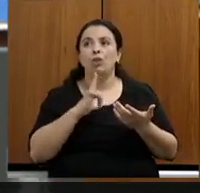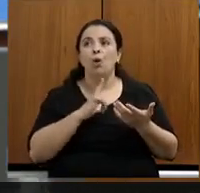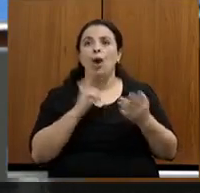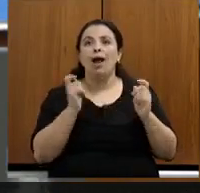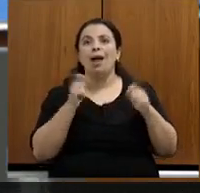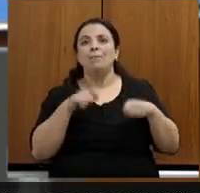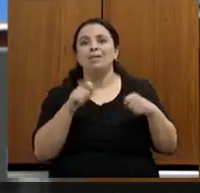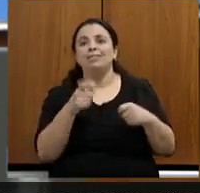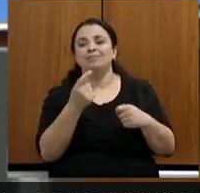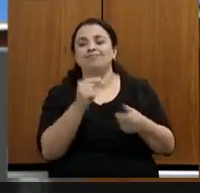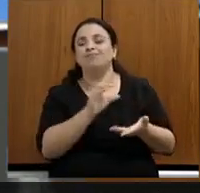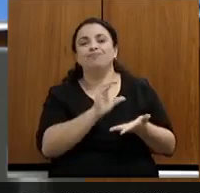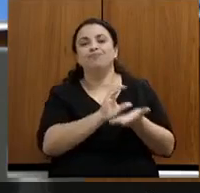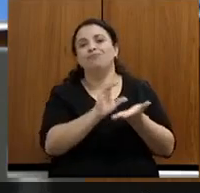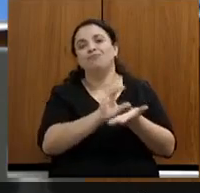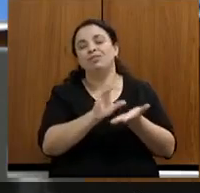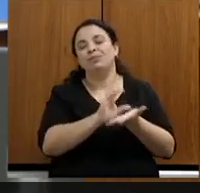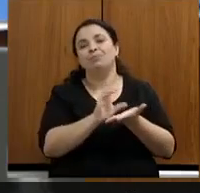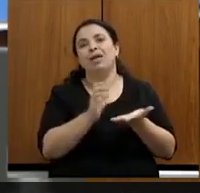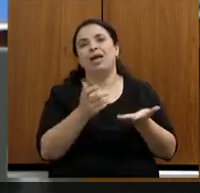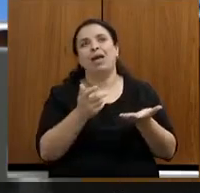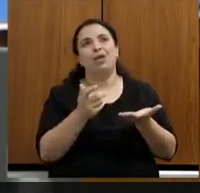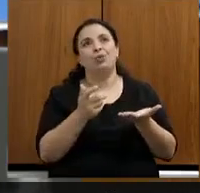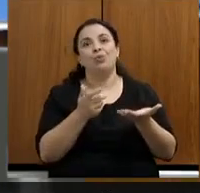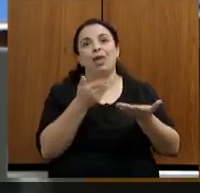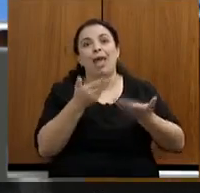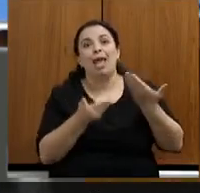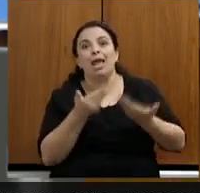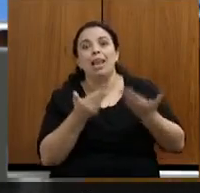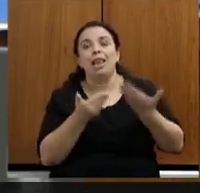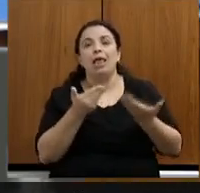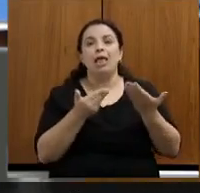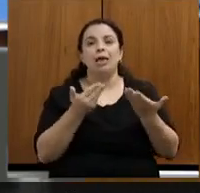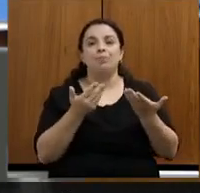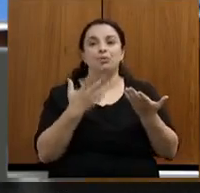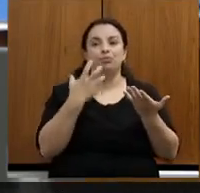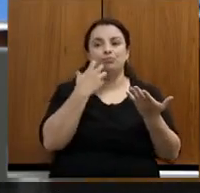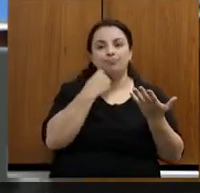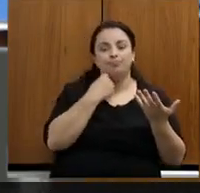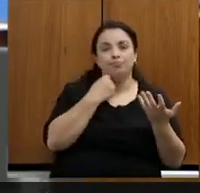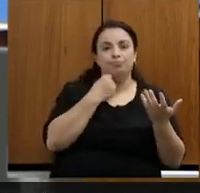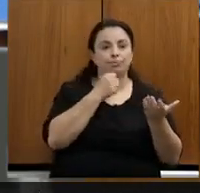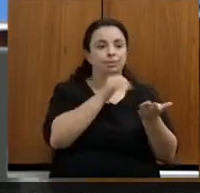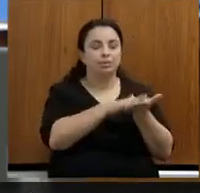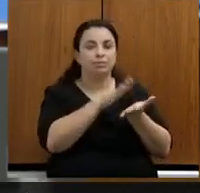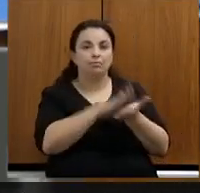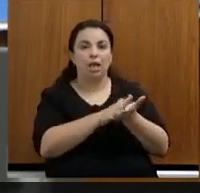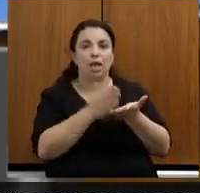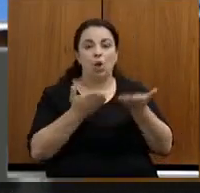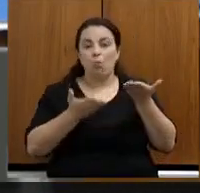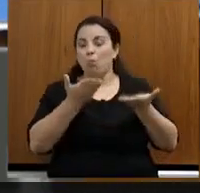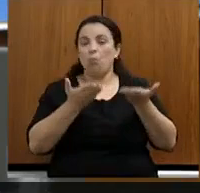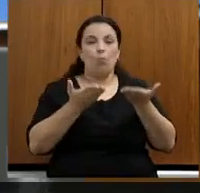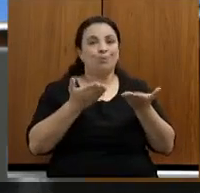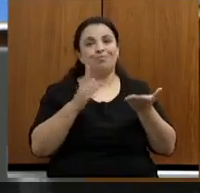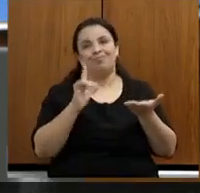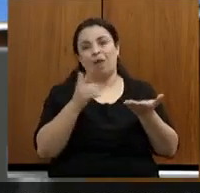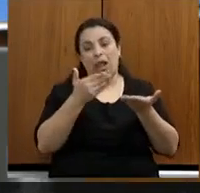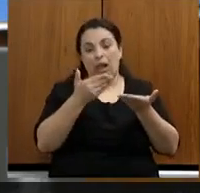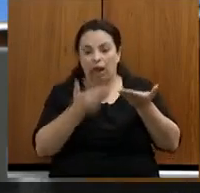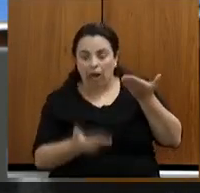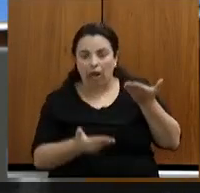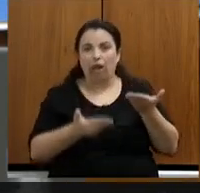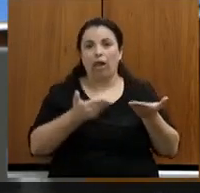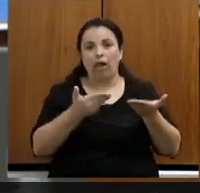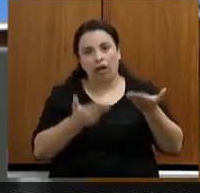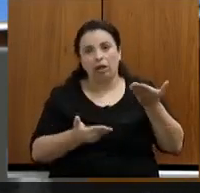investimento e de equilíbrio de receita entre despesa e investimento para universalização